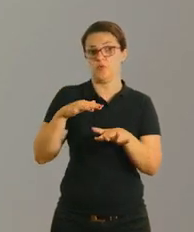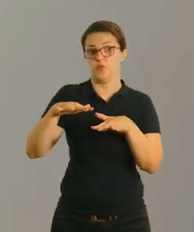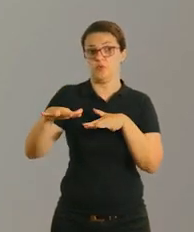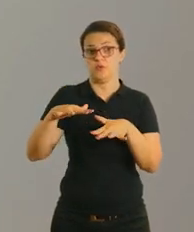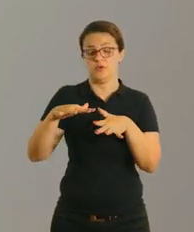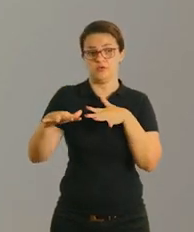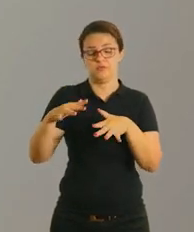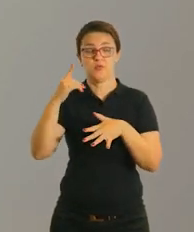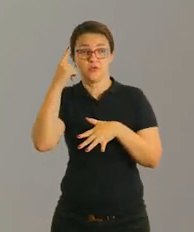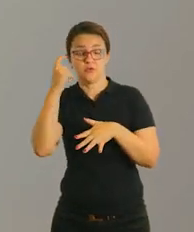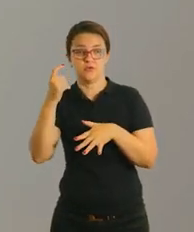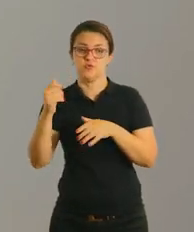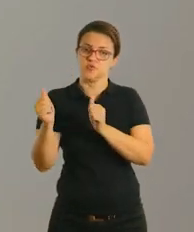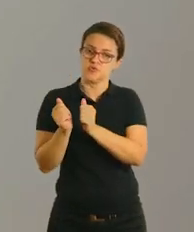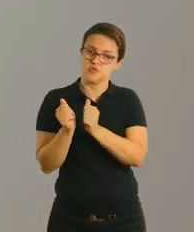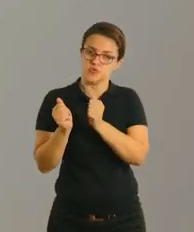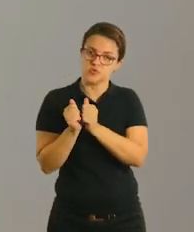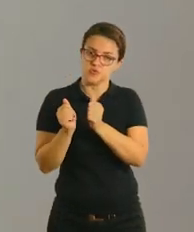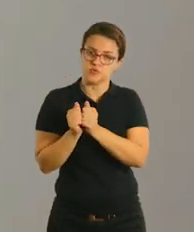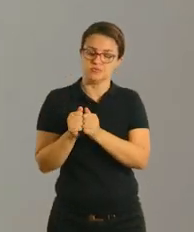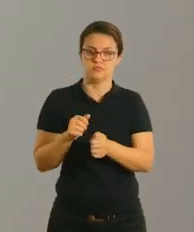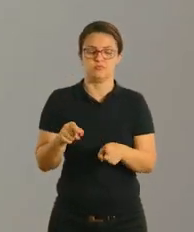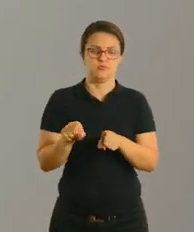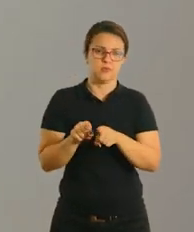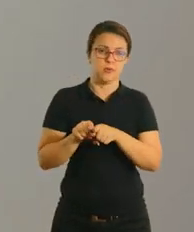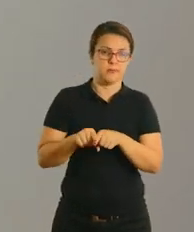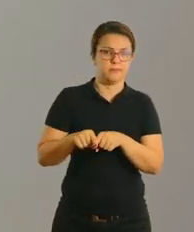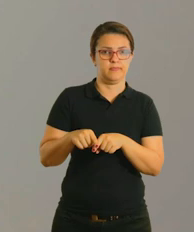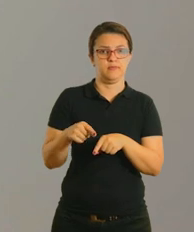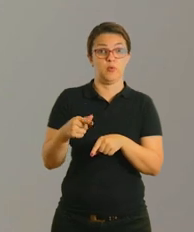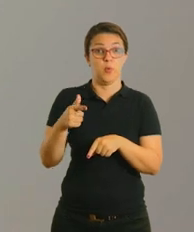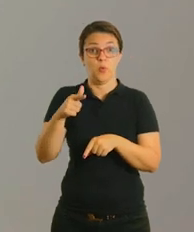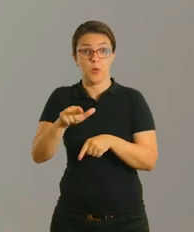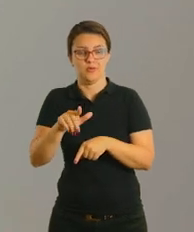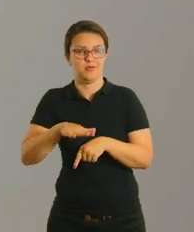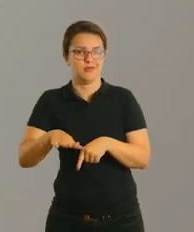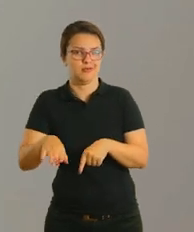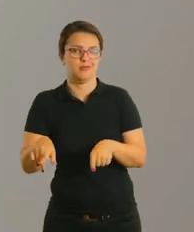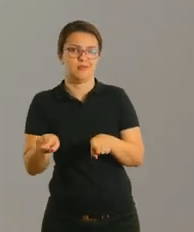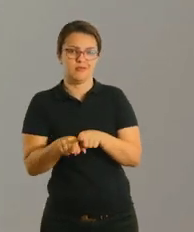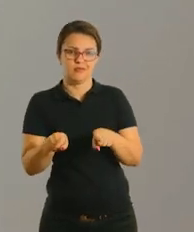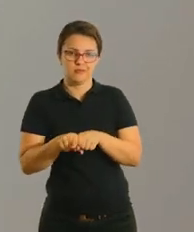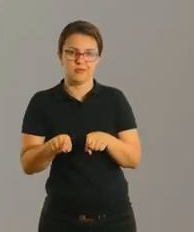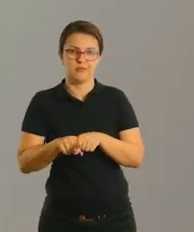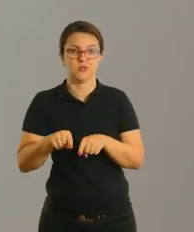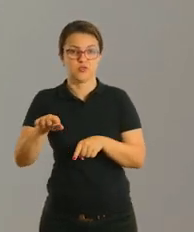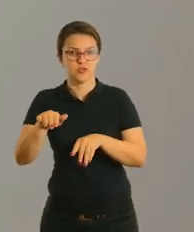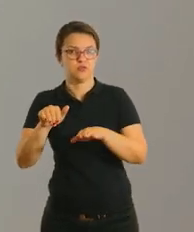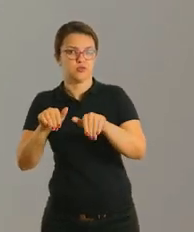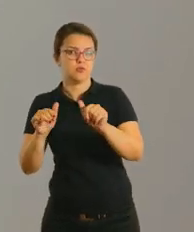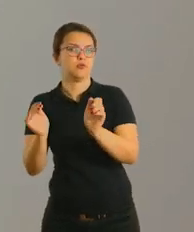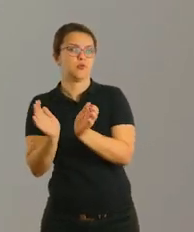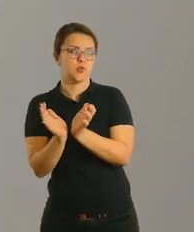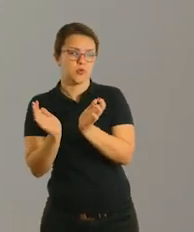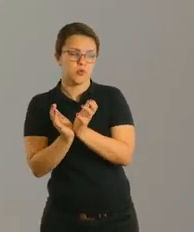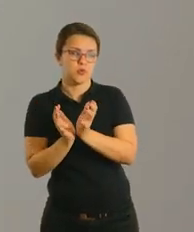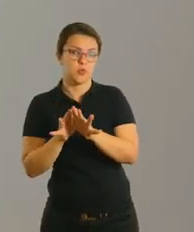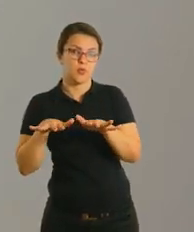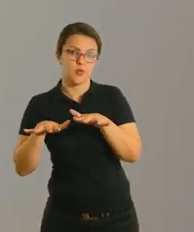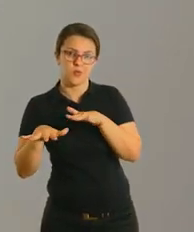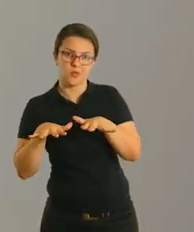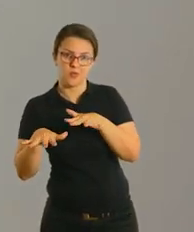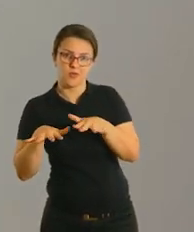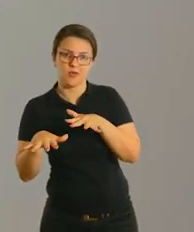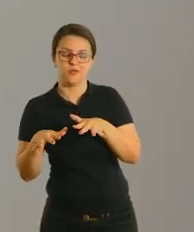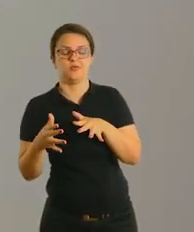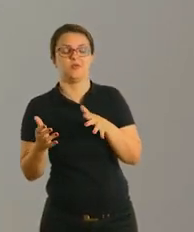seus próprios movimentos, tá bom? Caso tiver também mais de uma criança em casa, você pode criar uma coreografia em grupo. Então, passa de